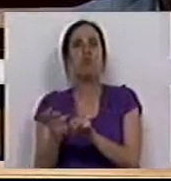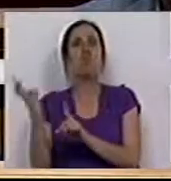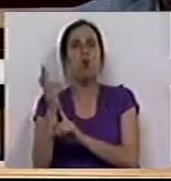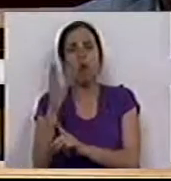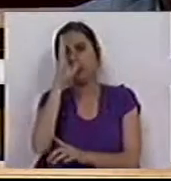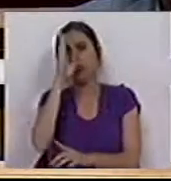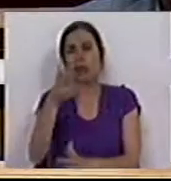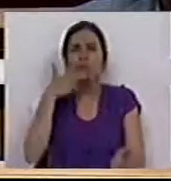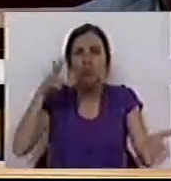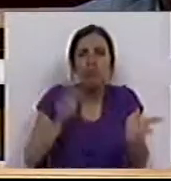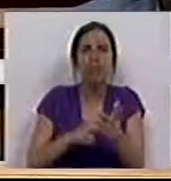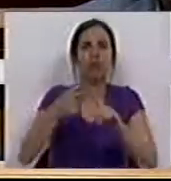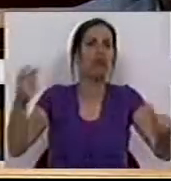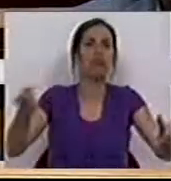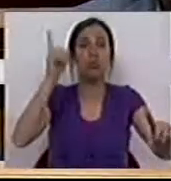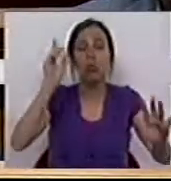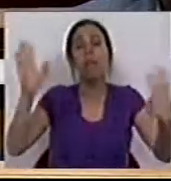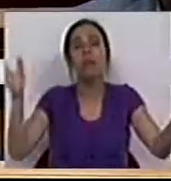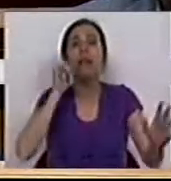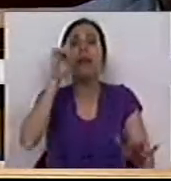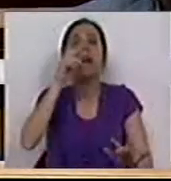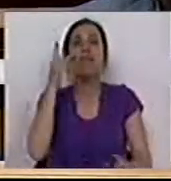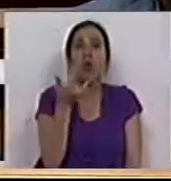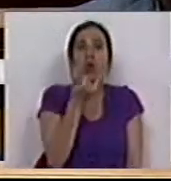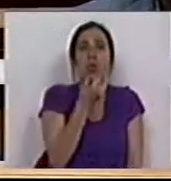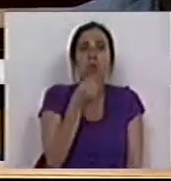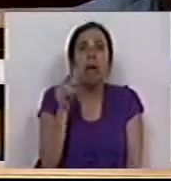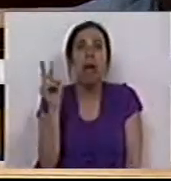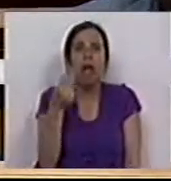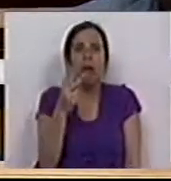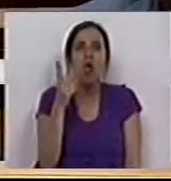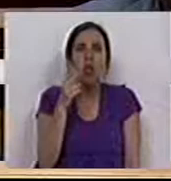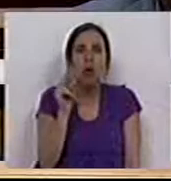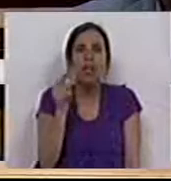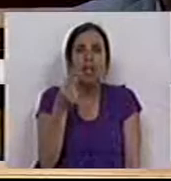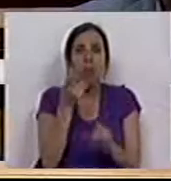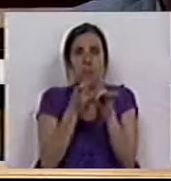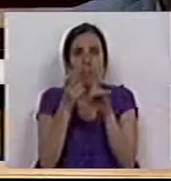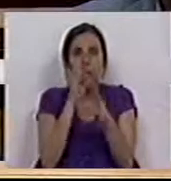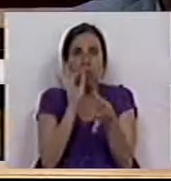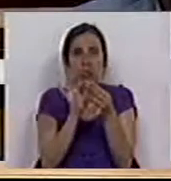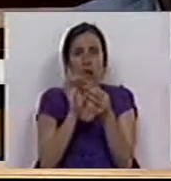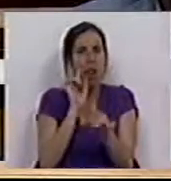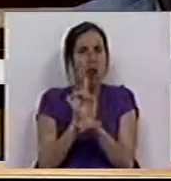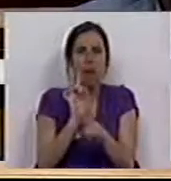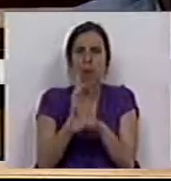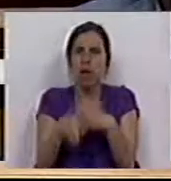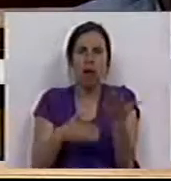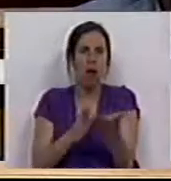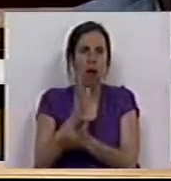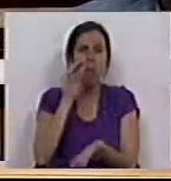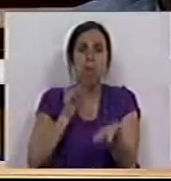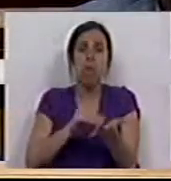e sabem bem que não é verdade. Sabemos que quem vive com 200 euros e teve 2 euros de aumento, continua na pobreza